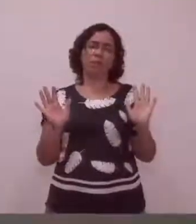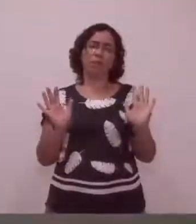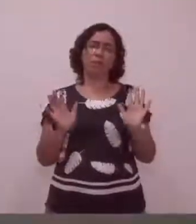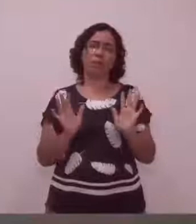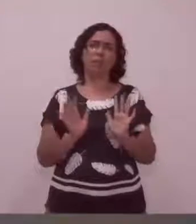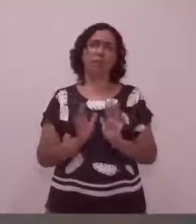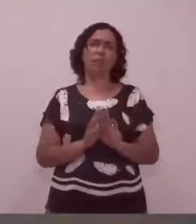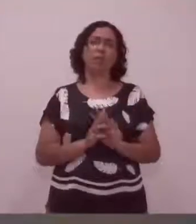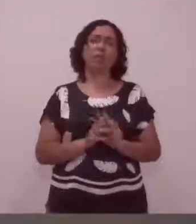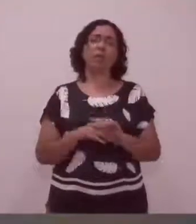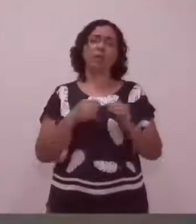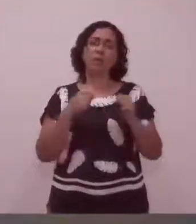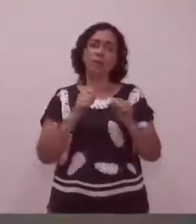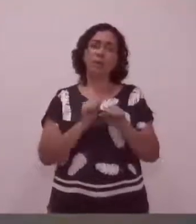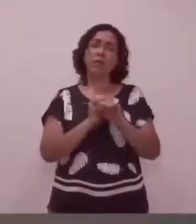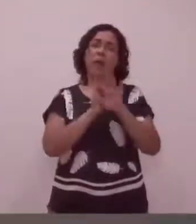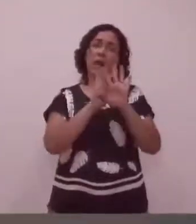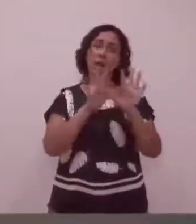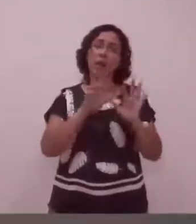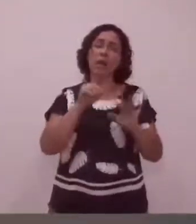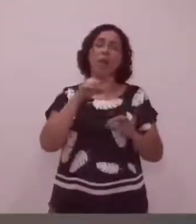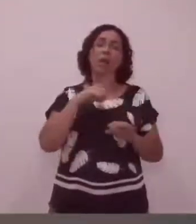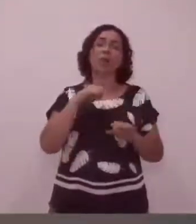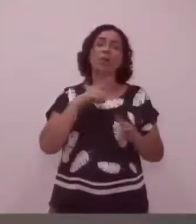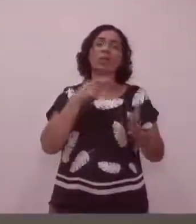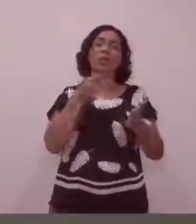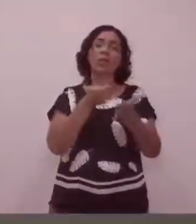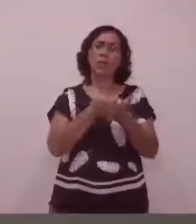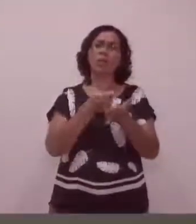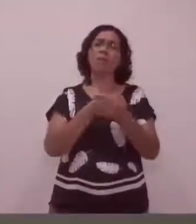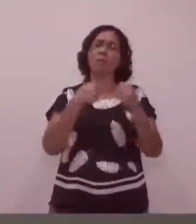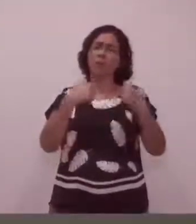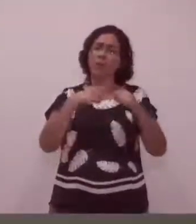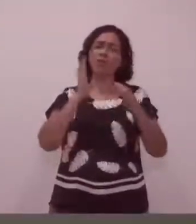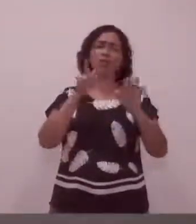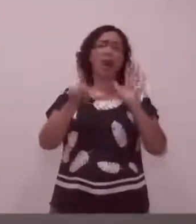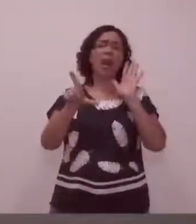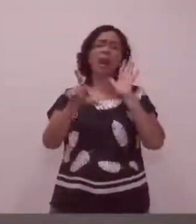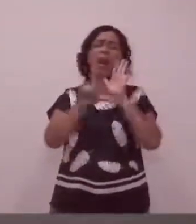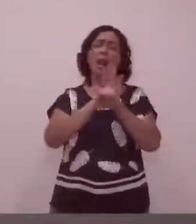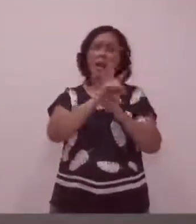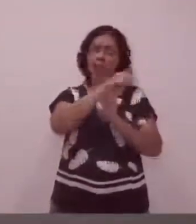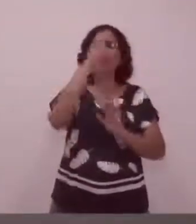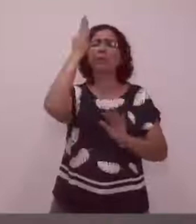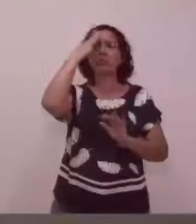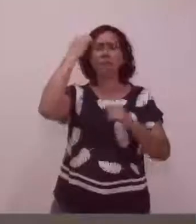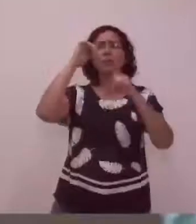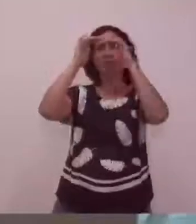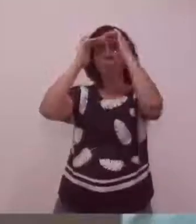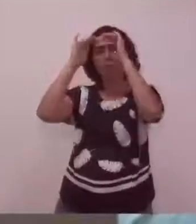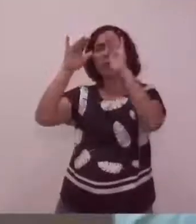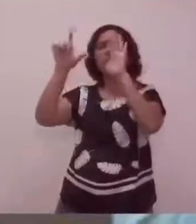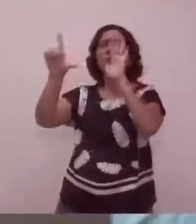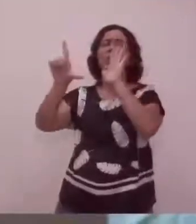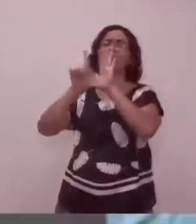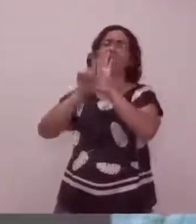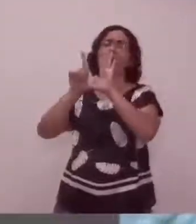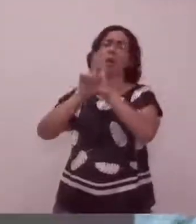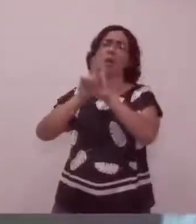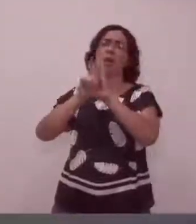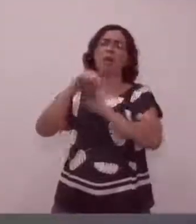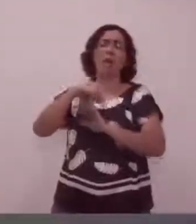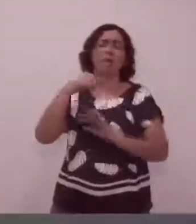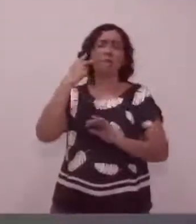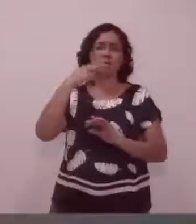Então, precisa deixar claro ao executivo que os deveres deles têm que ser cumpridos. Que eles têm que cumprir a lei. E que essa